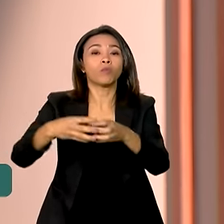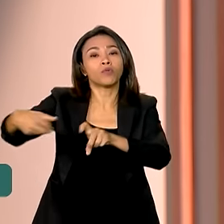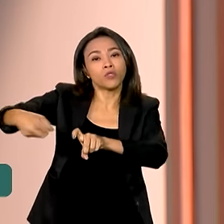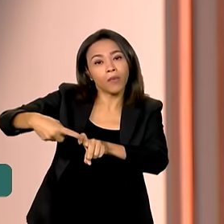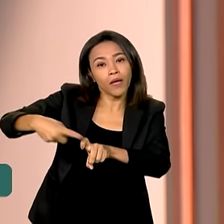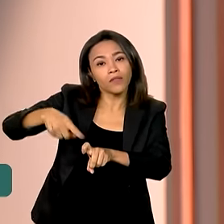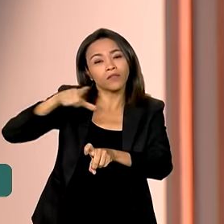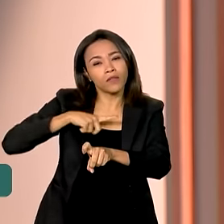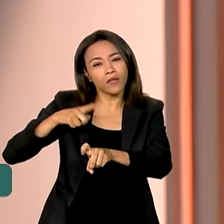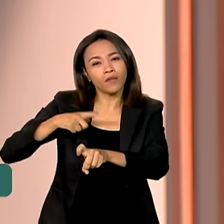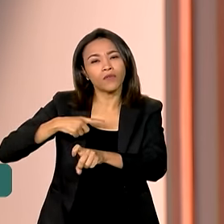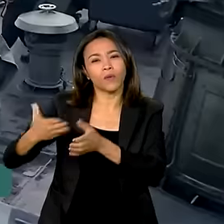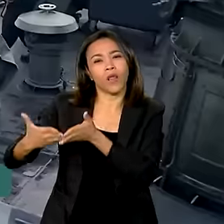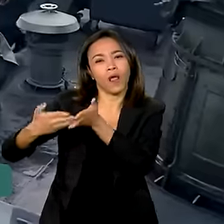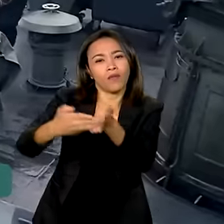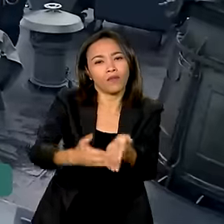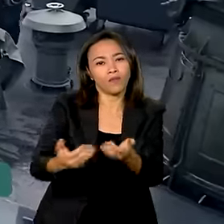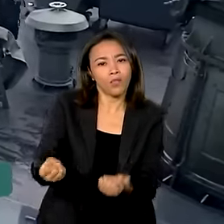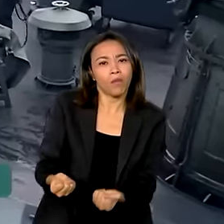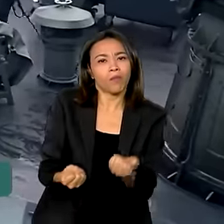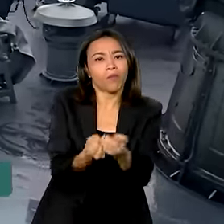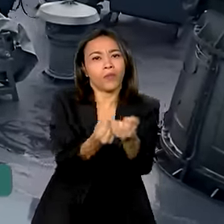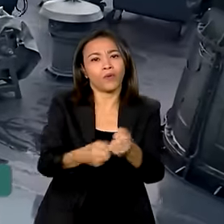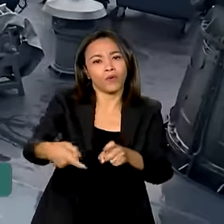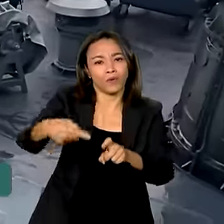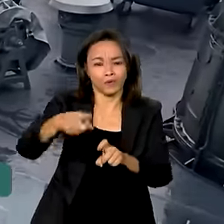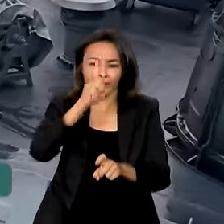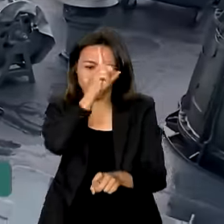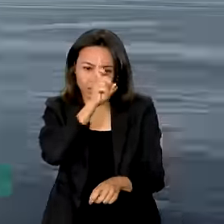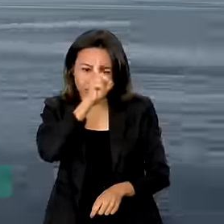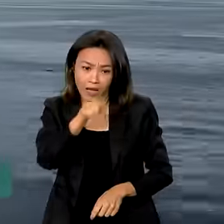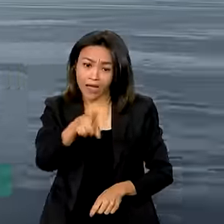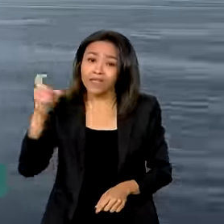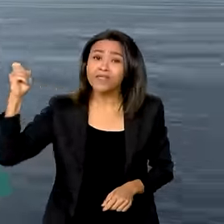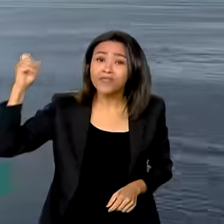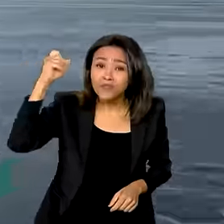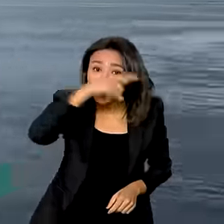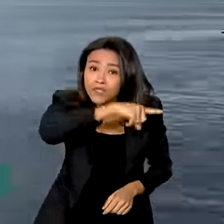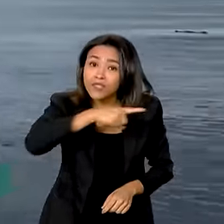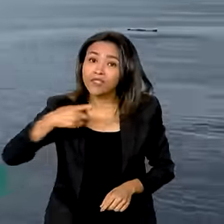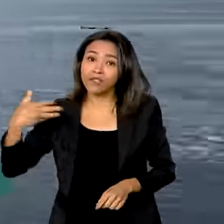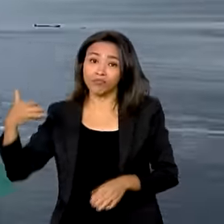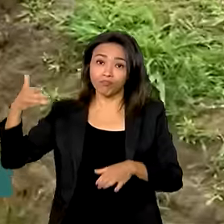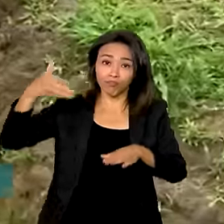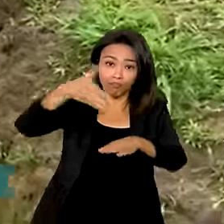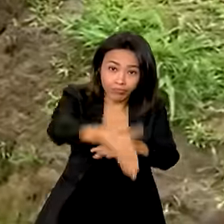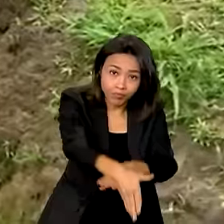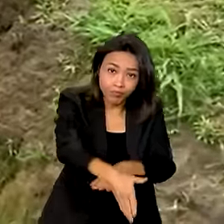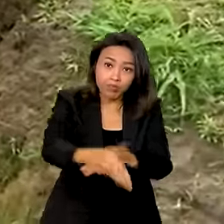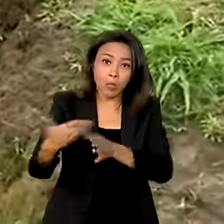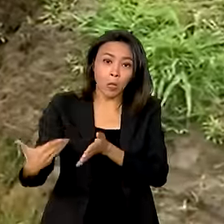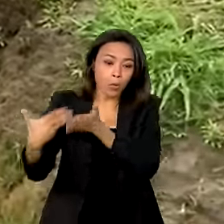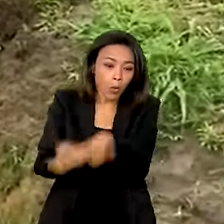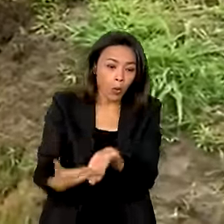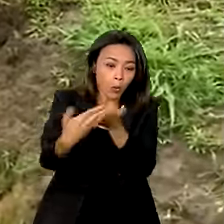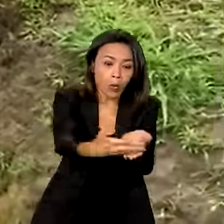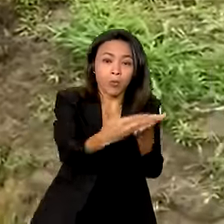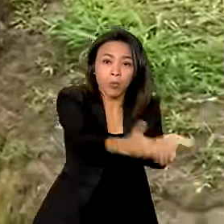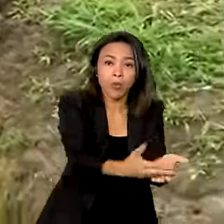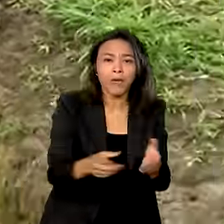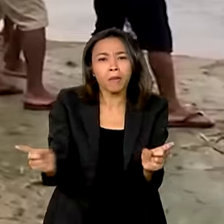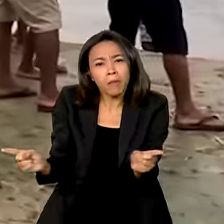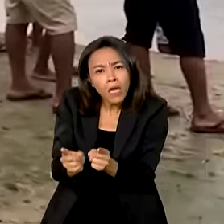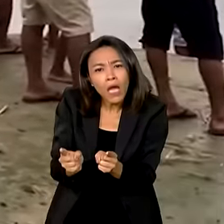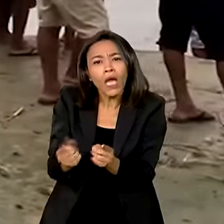de assistência hospitalar. Por ser um local de difícil navegação, somente lanchas e pequenos barcos se